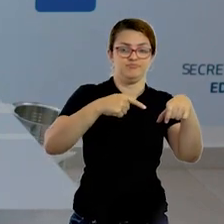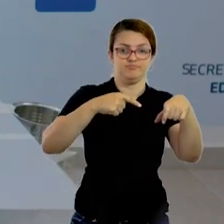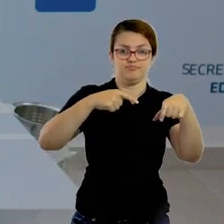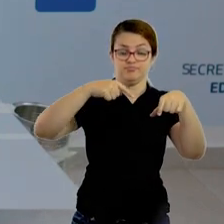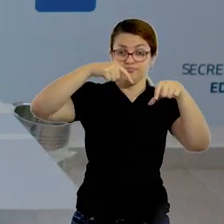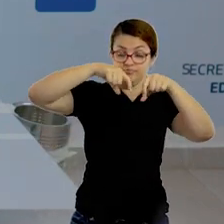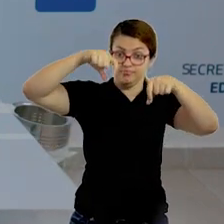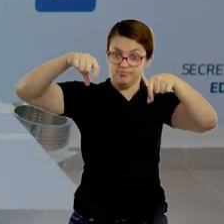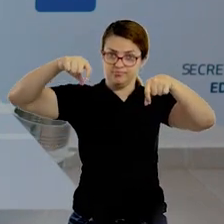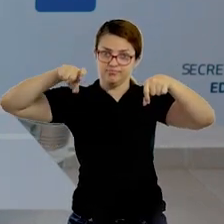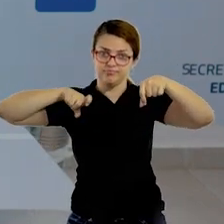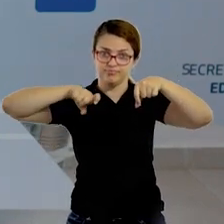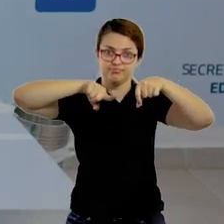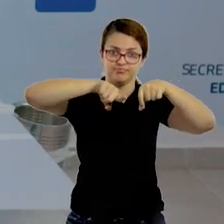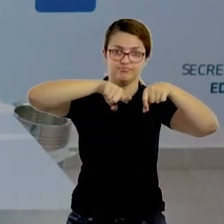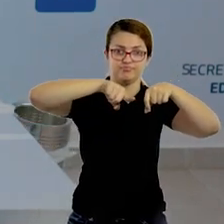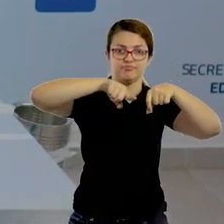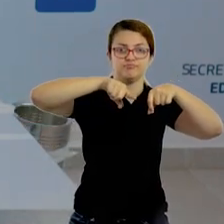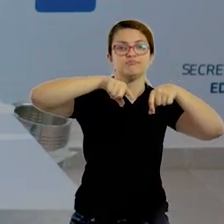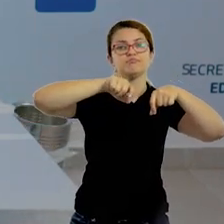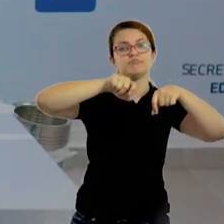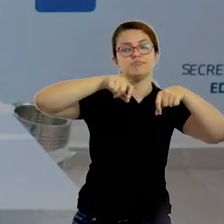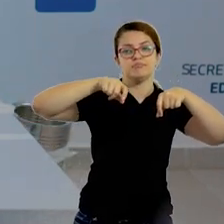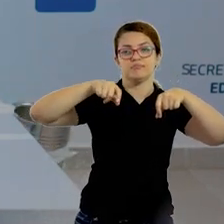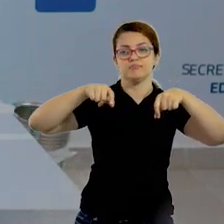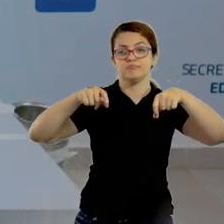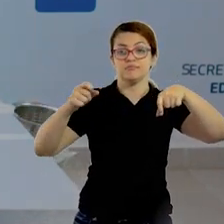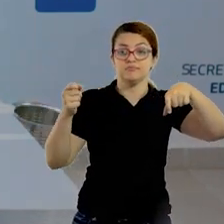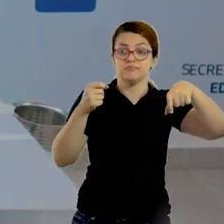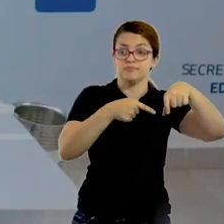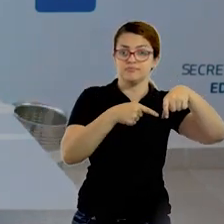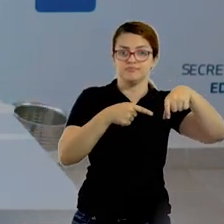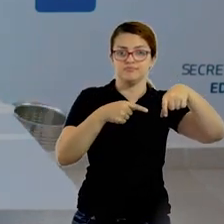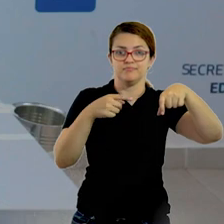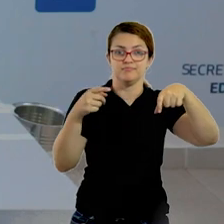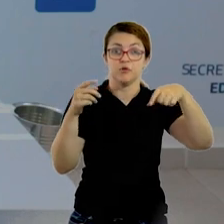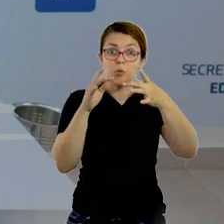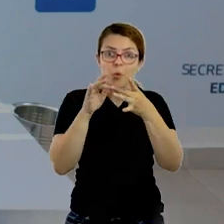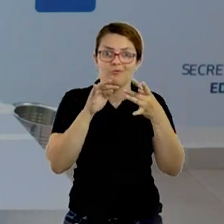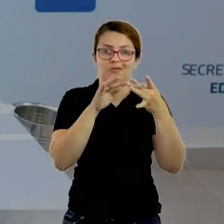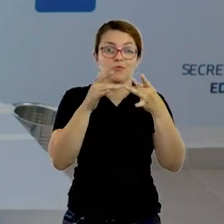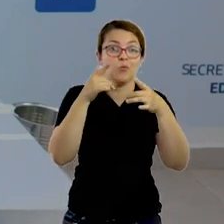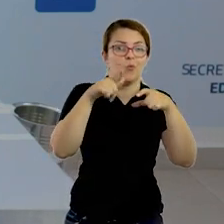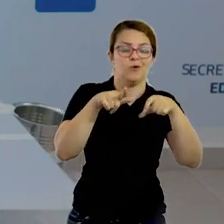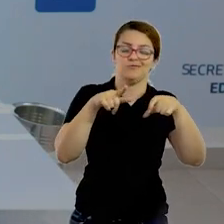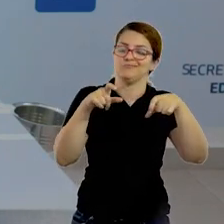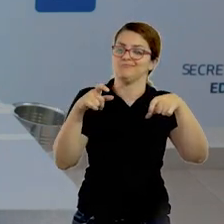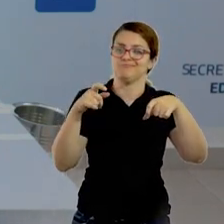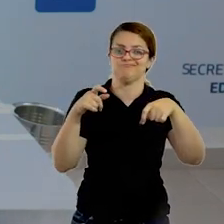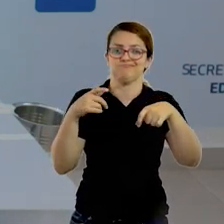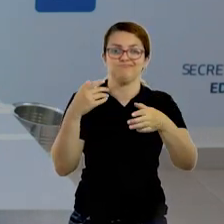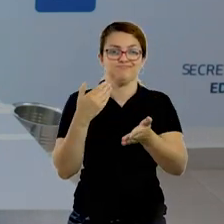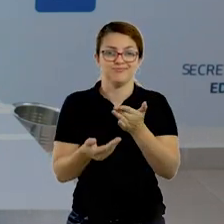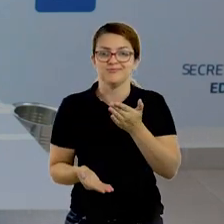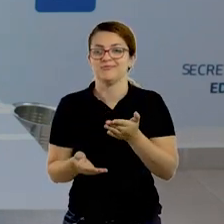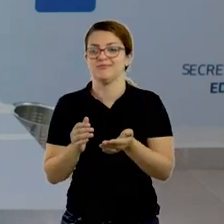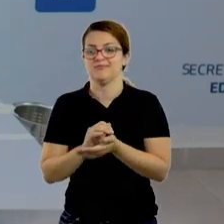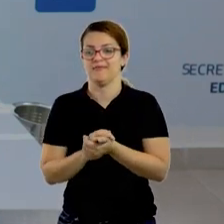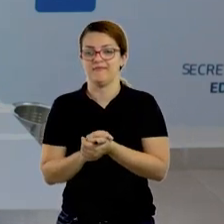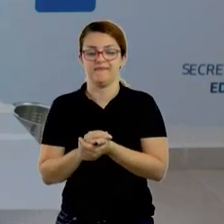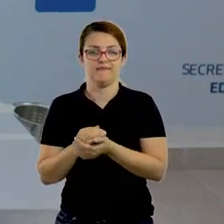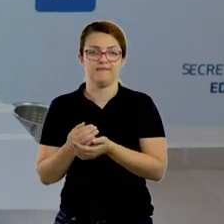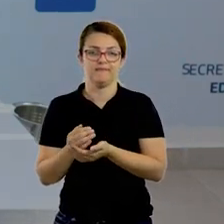ela vai rebatendo até fazer o gol no adversário. Bater a tampinha na outra é falta, ele concede a vez.